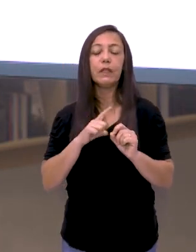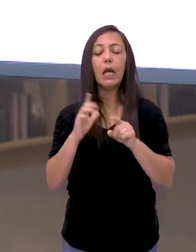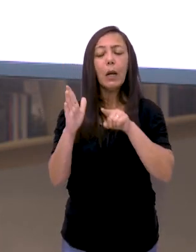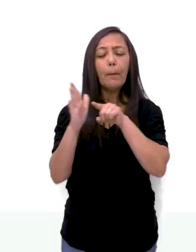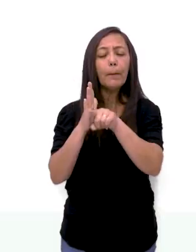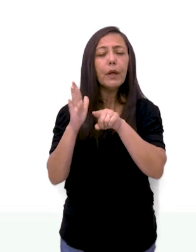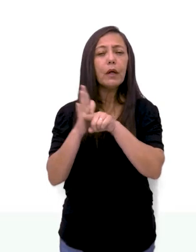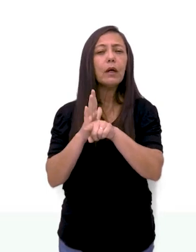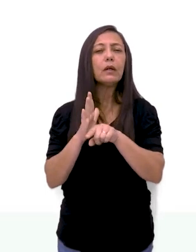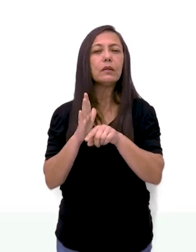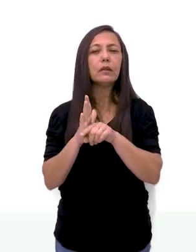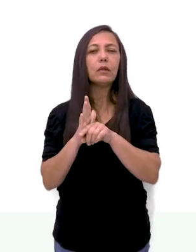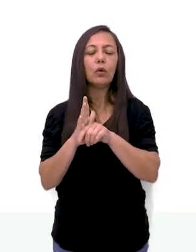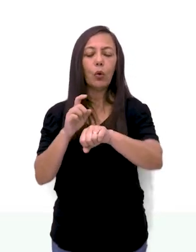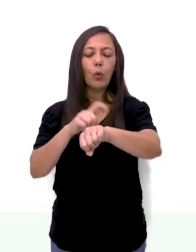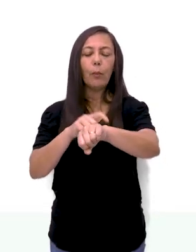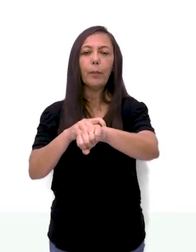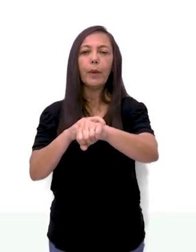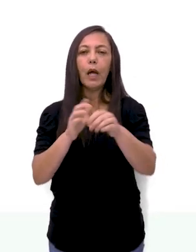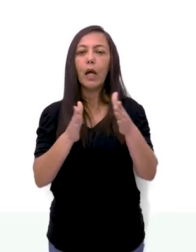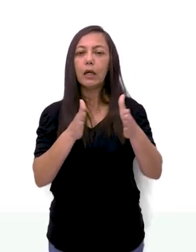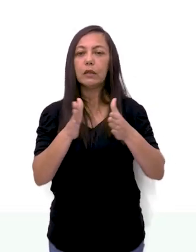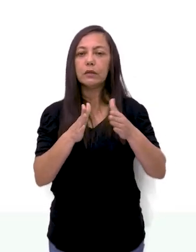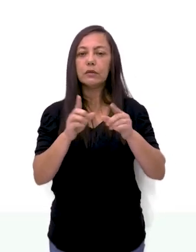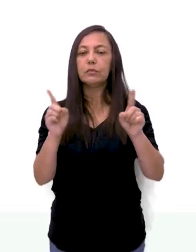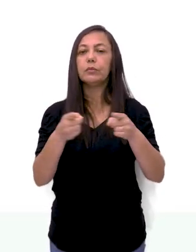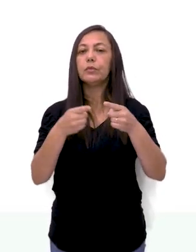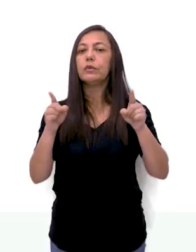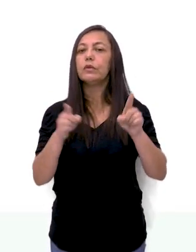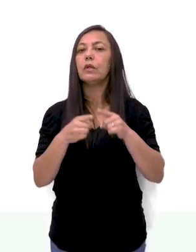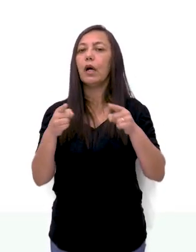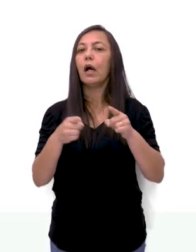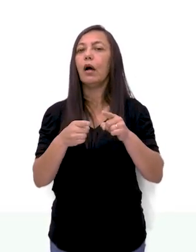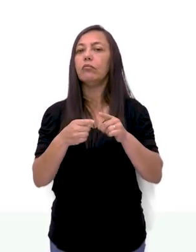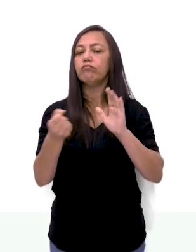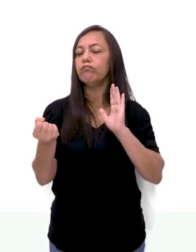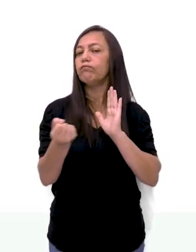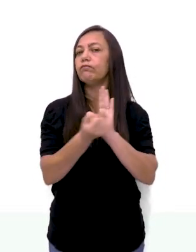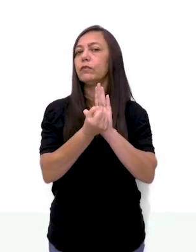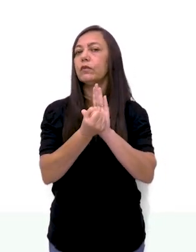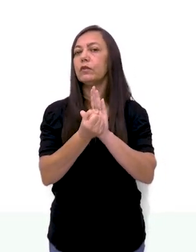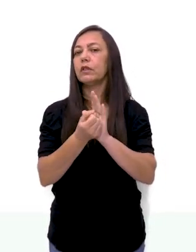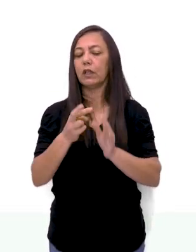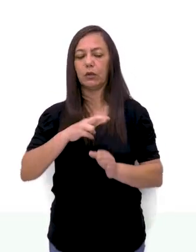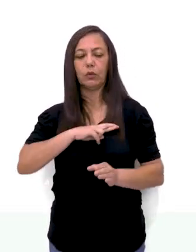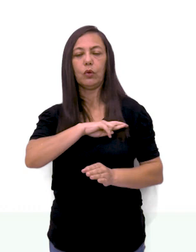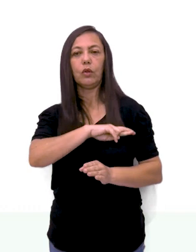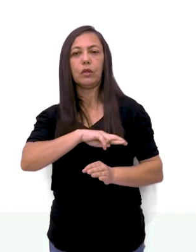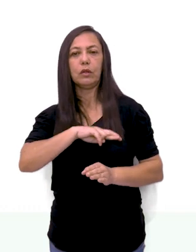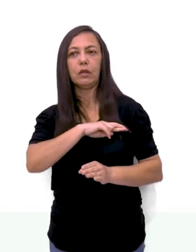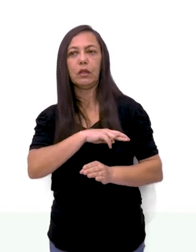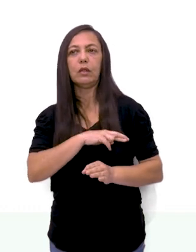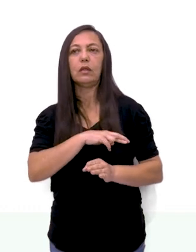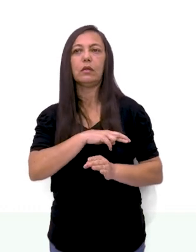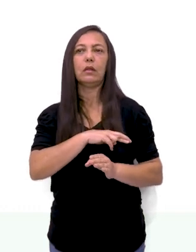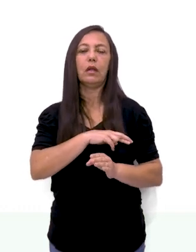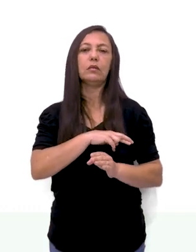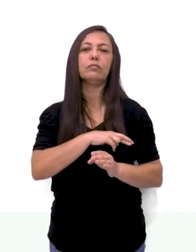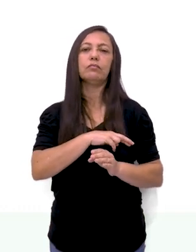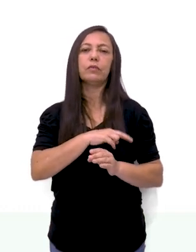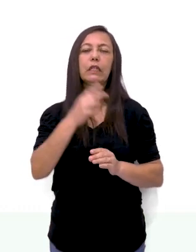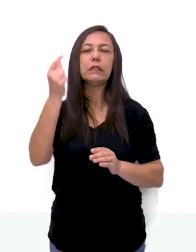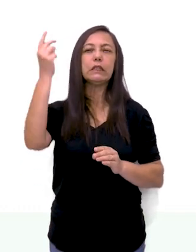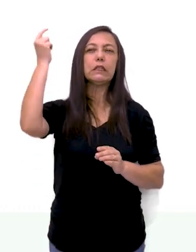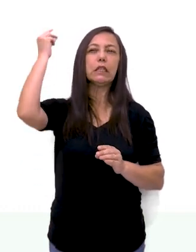questões. O período musical que marcou uma grande revolução estava no romantismo, no classicismo, na atividade